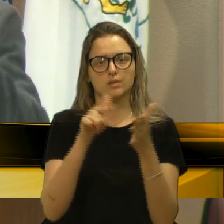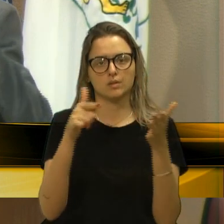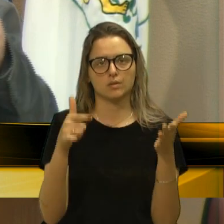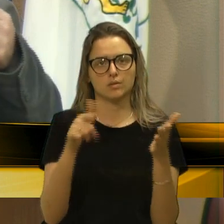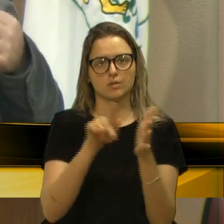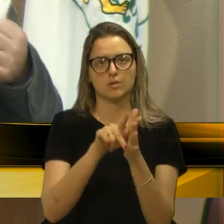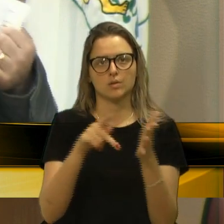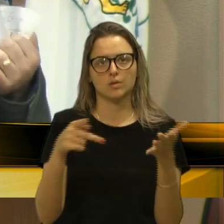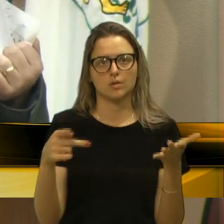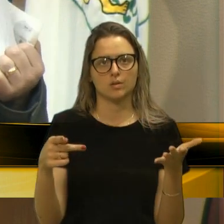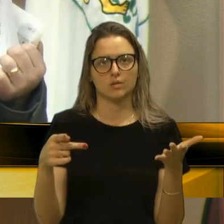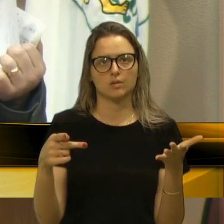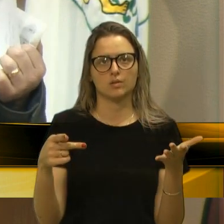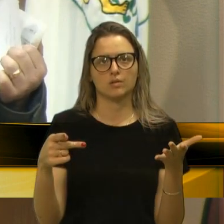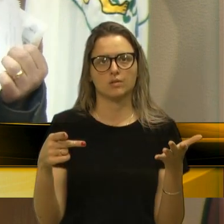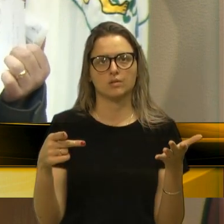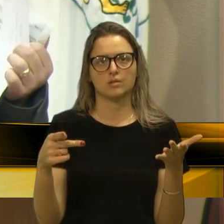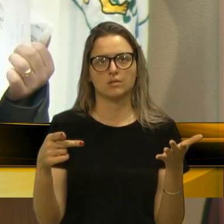Pioneiro,